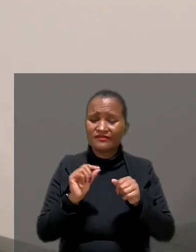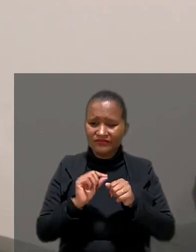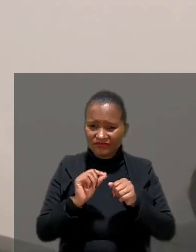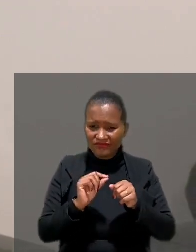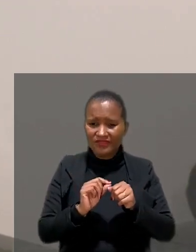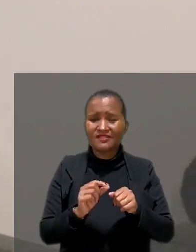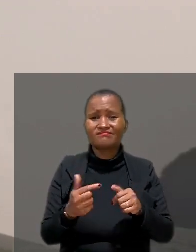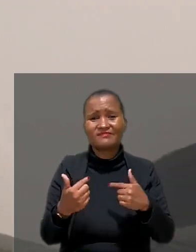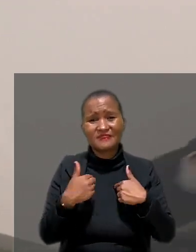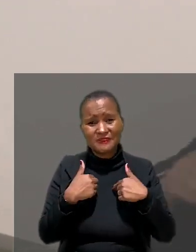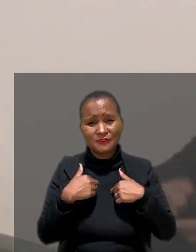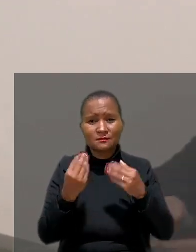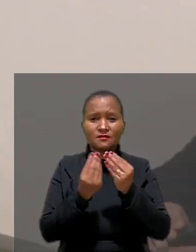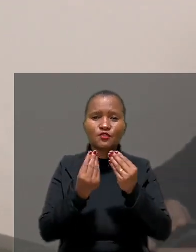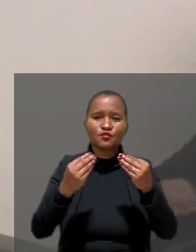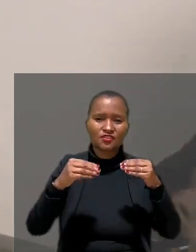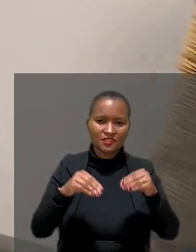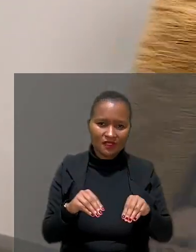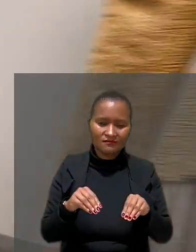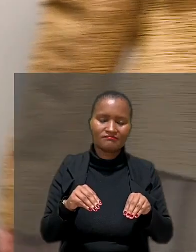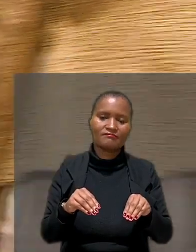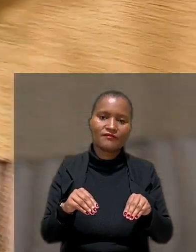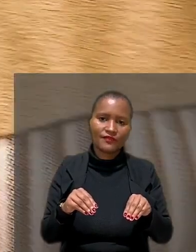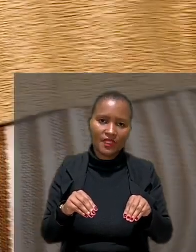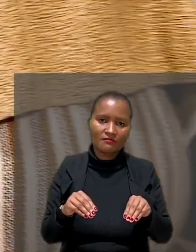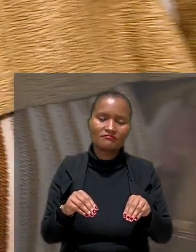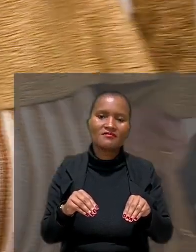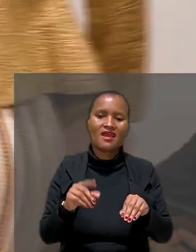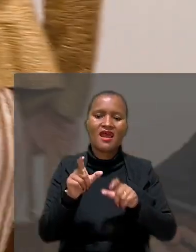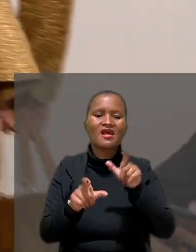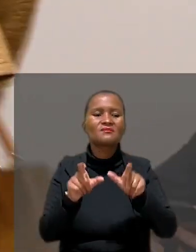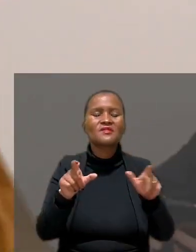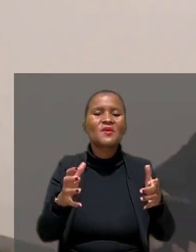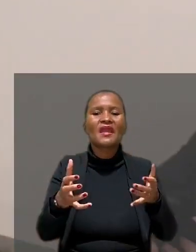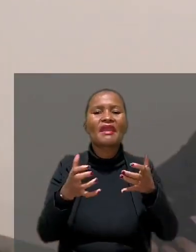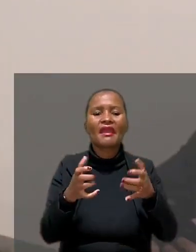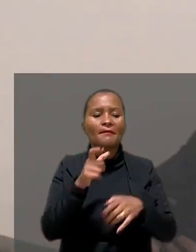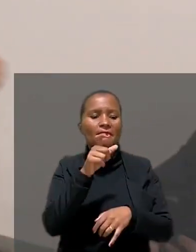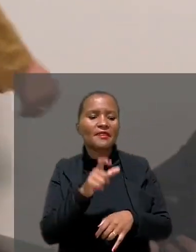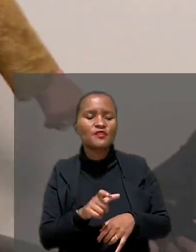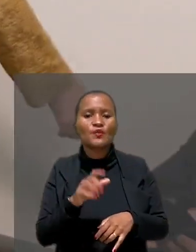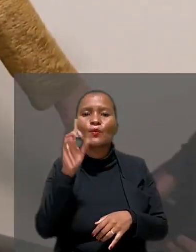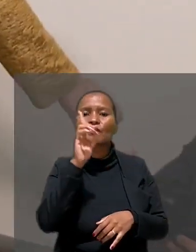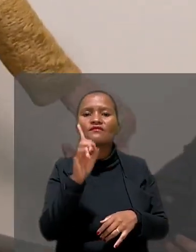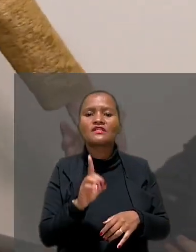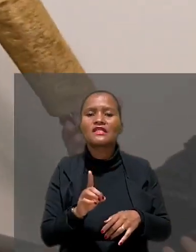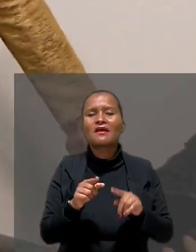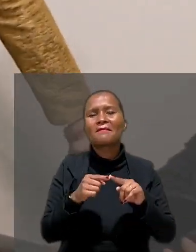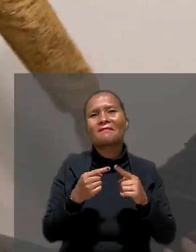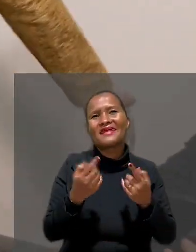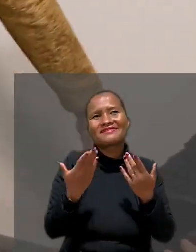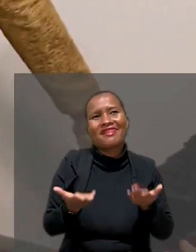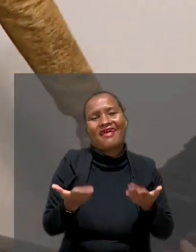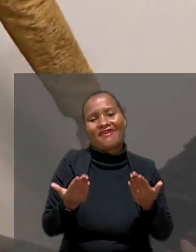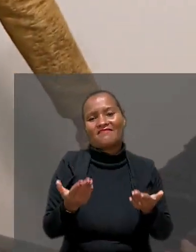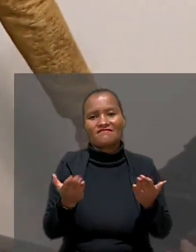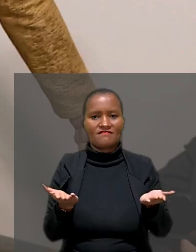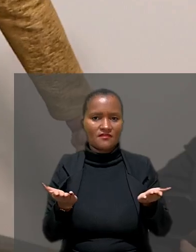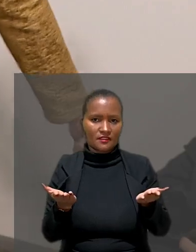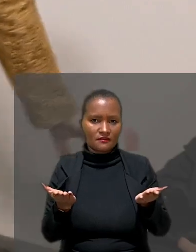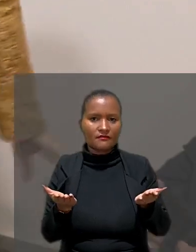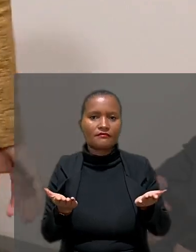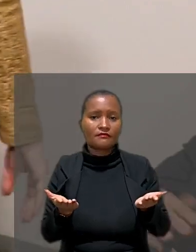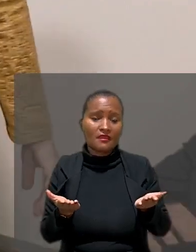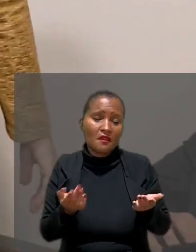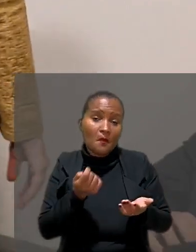deixou muito, muito prejudicada nessa situação, onde as pessoas querem uma pessoa com deficiência que tenha uma deficiência leve